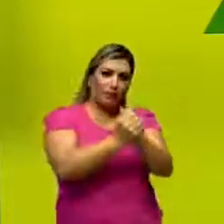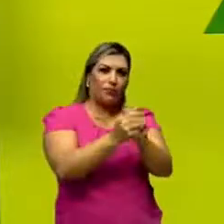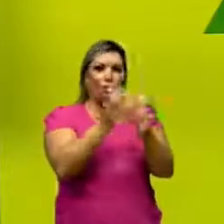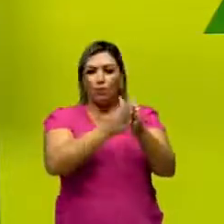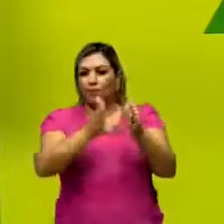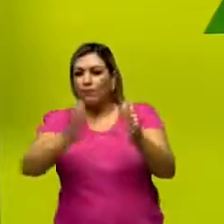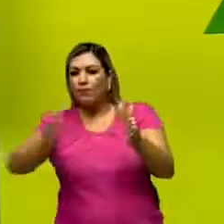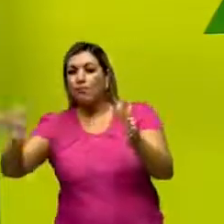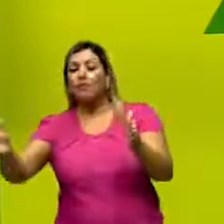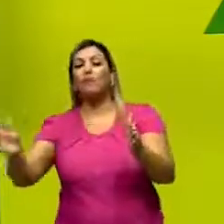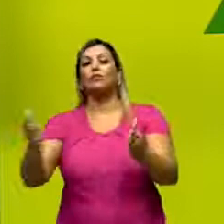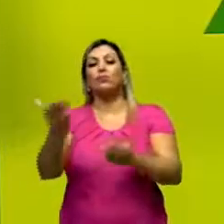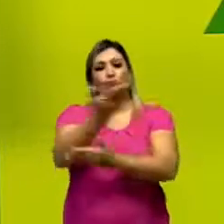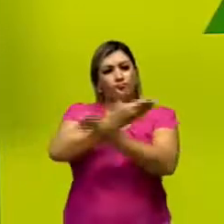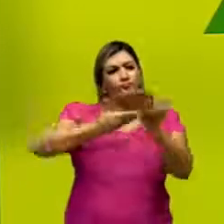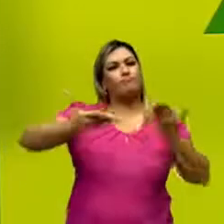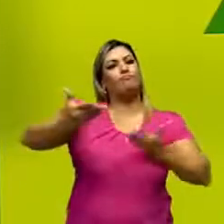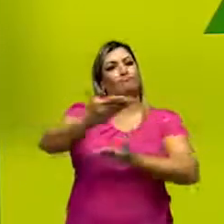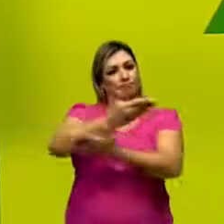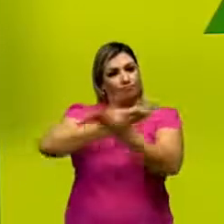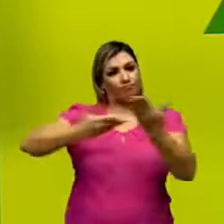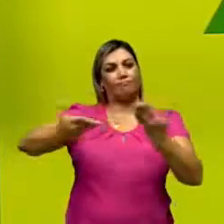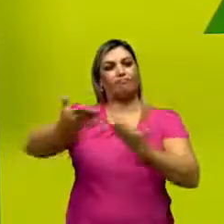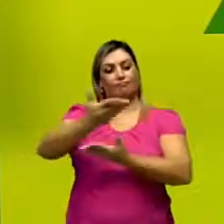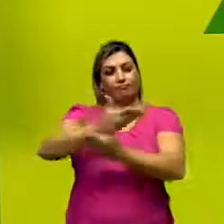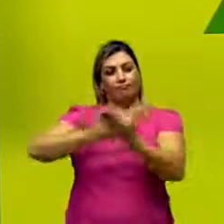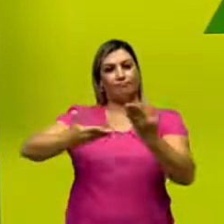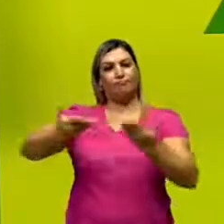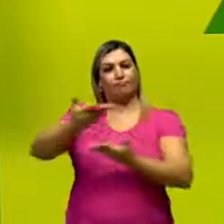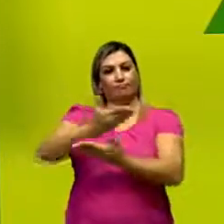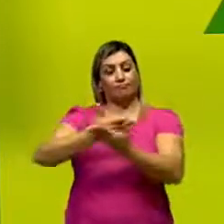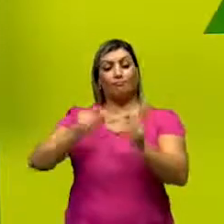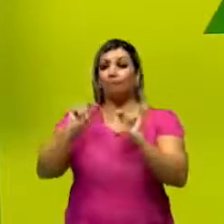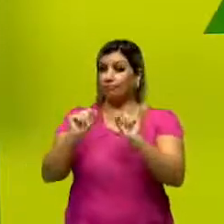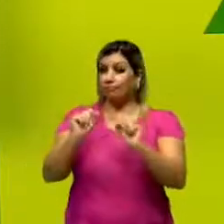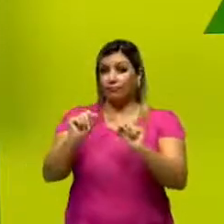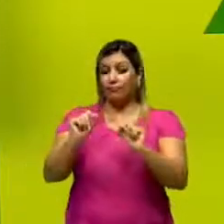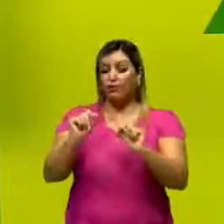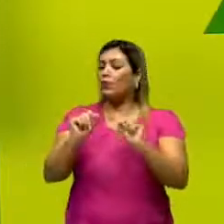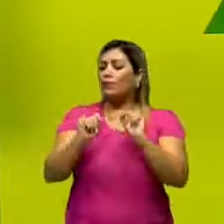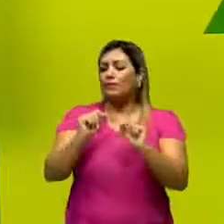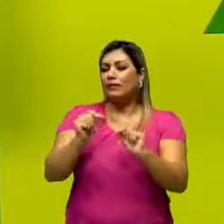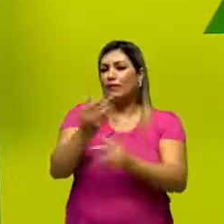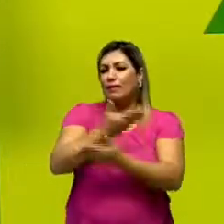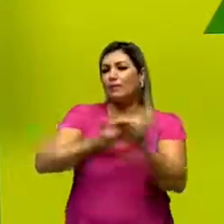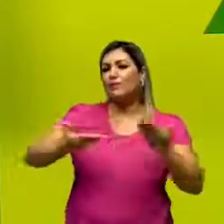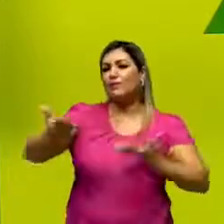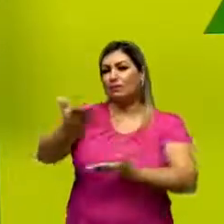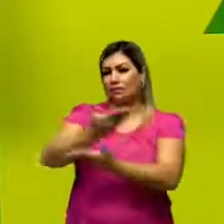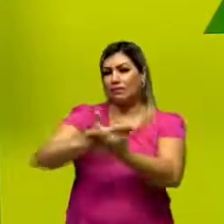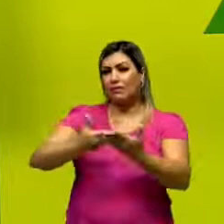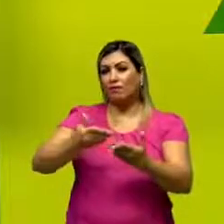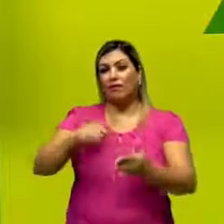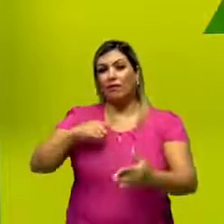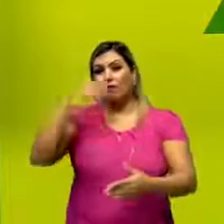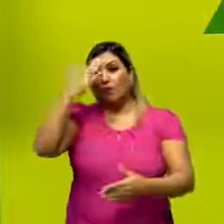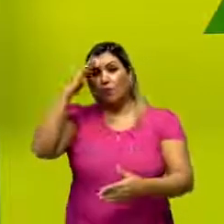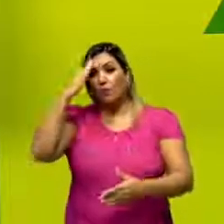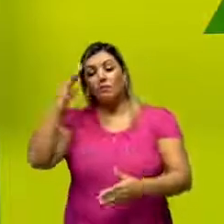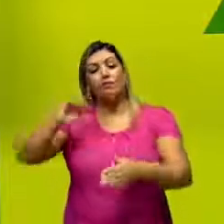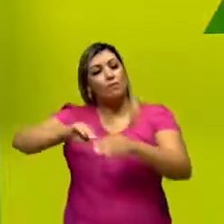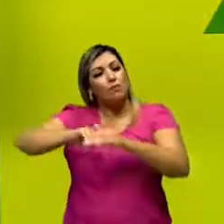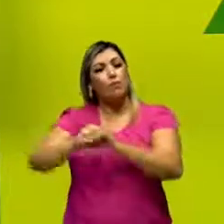chamado socialização. A socialização vai ser nada mais do que essa assimilação de